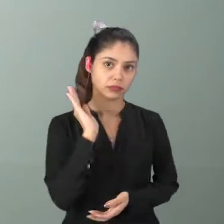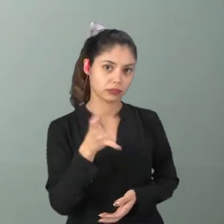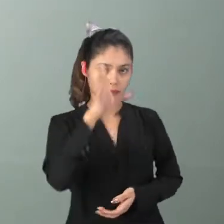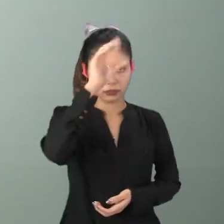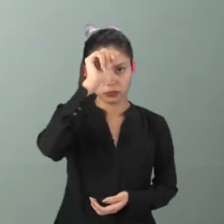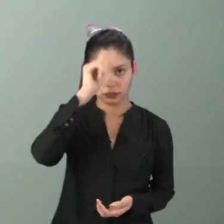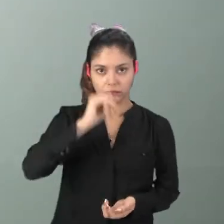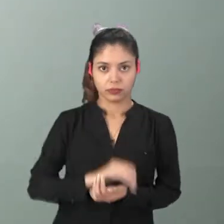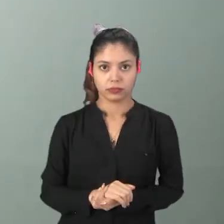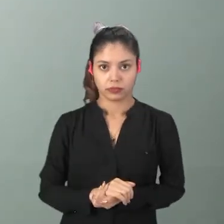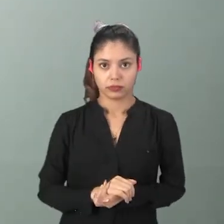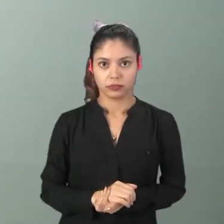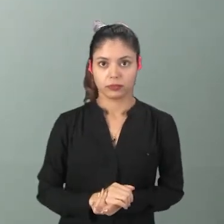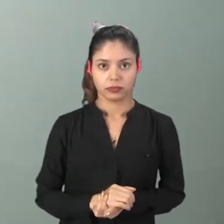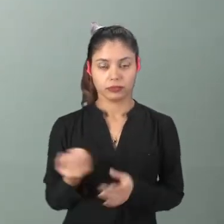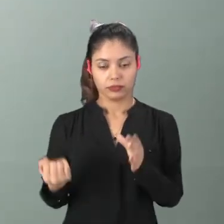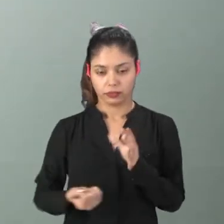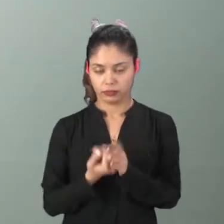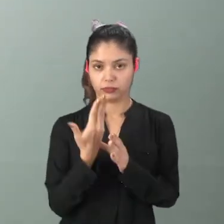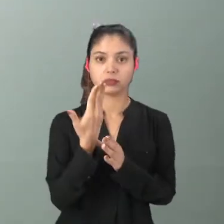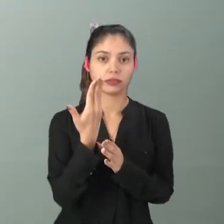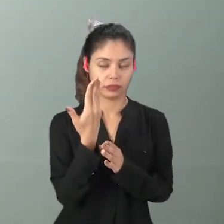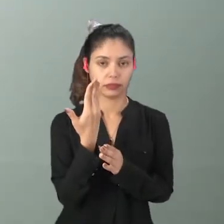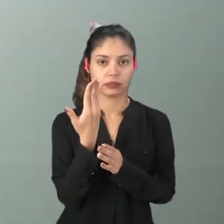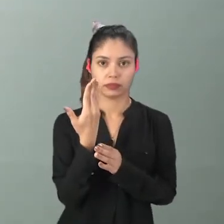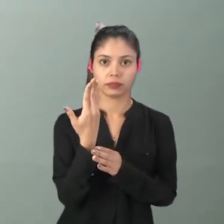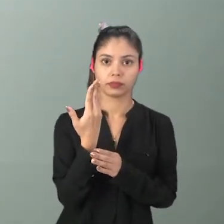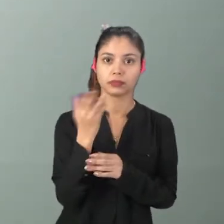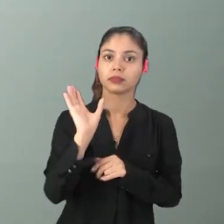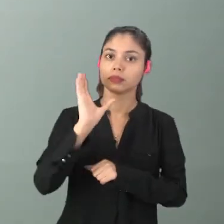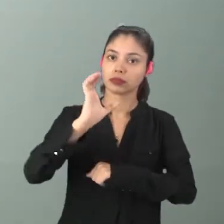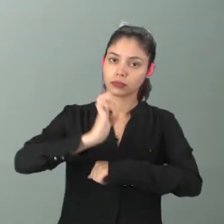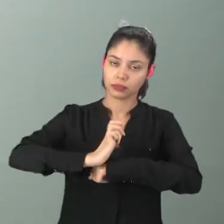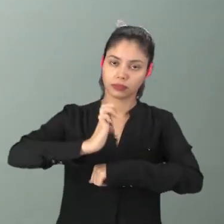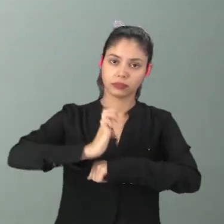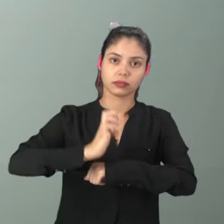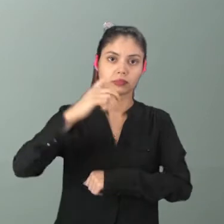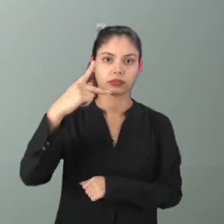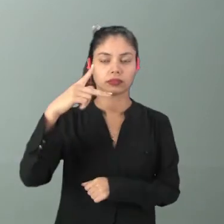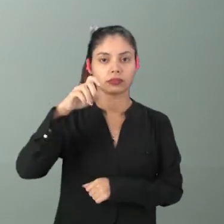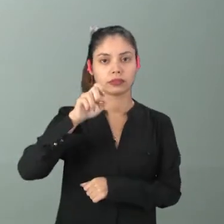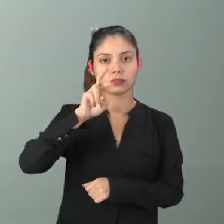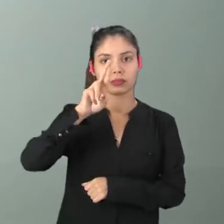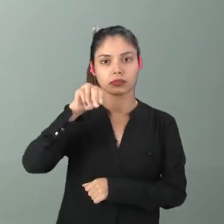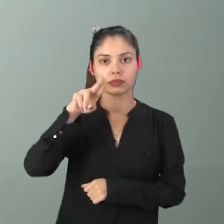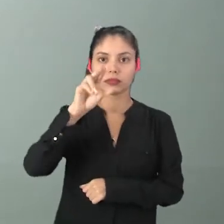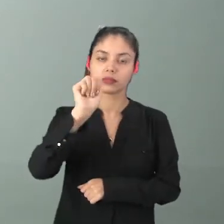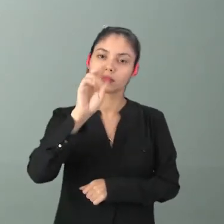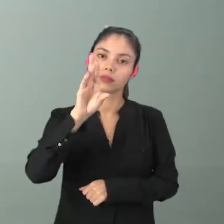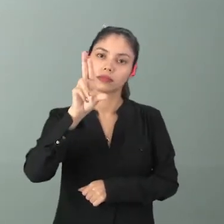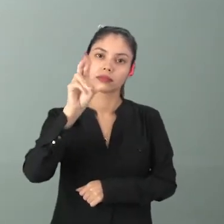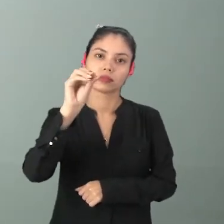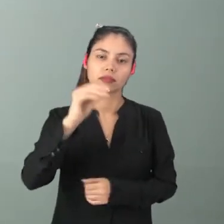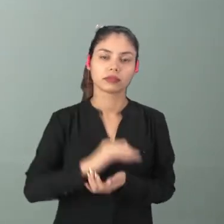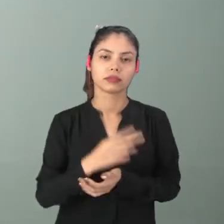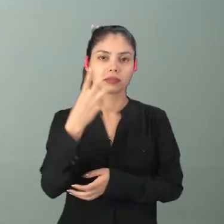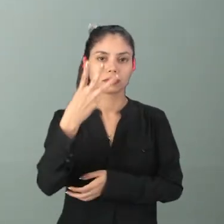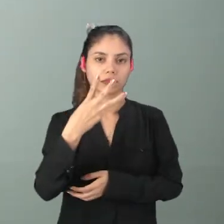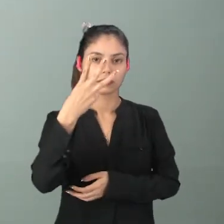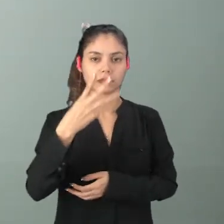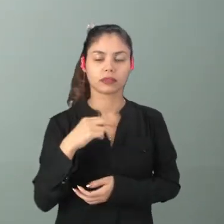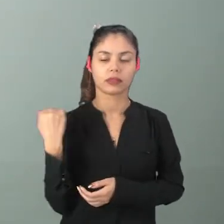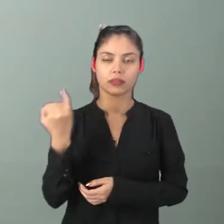aprendeu que ela nasceu, né? No estado de Pernambuco e essas três principais cidades, Olinda,